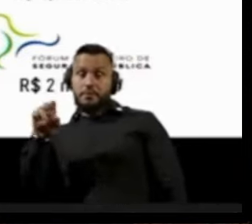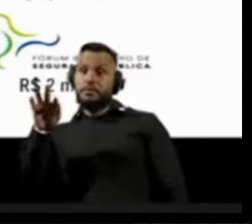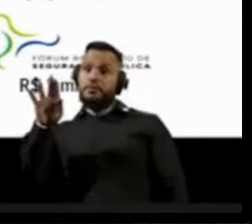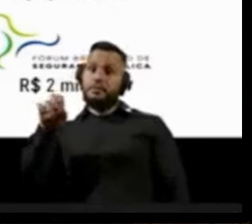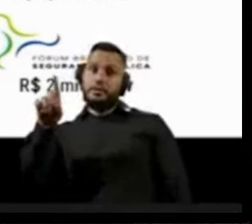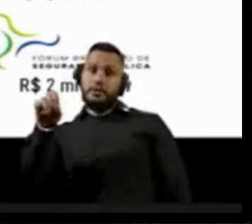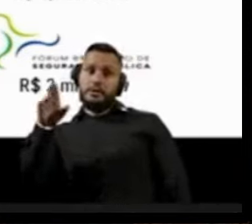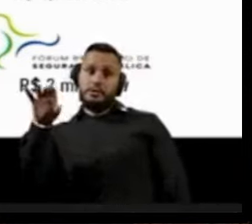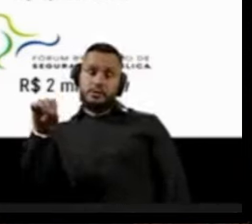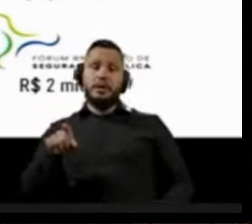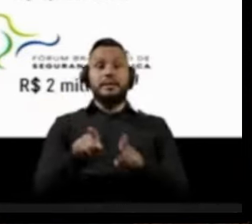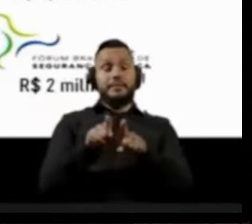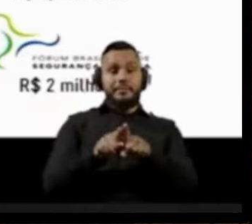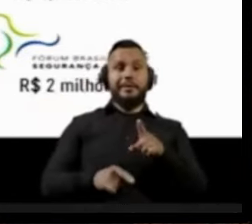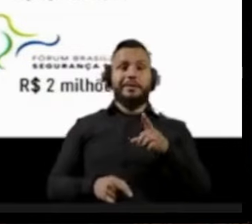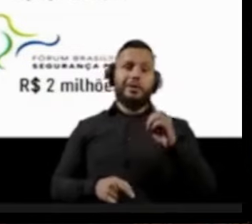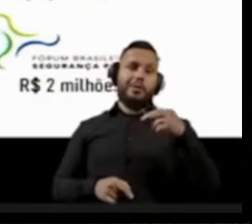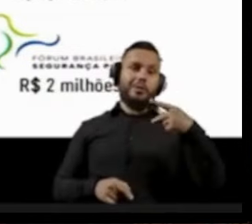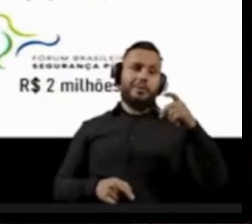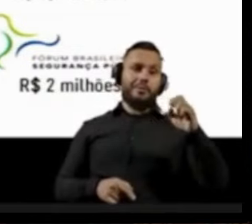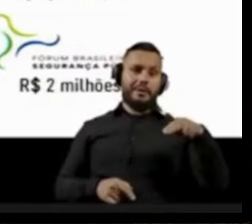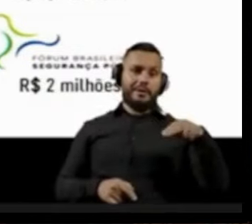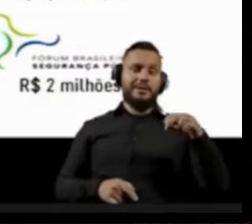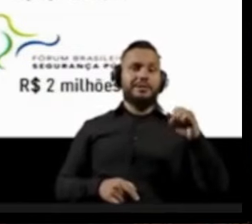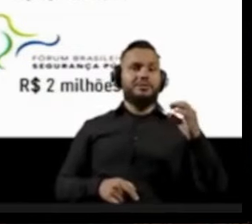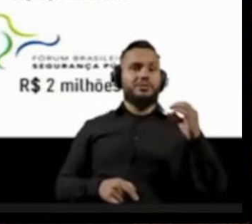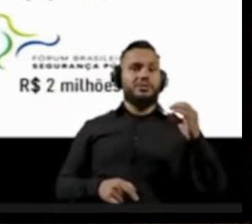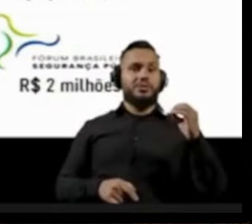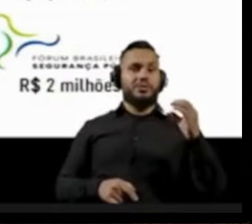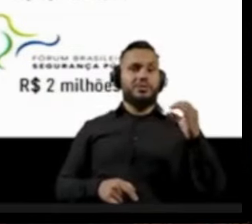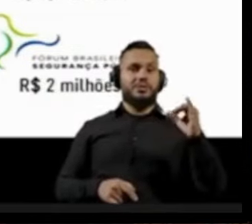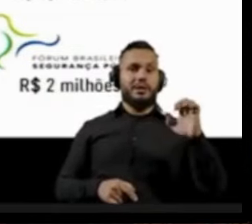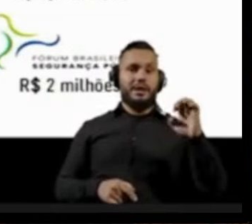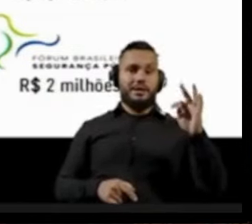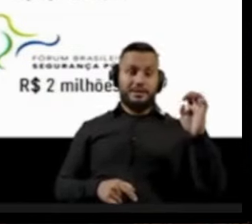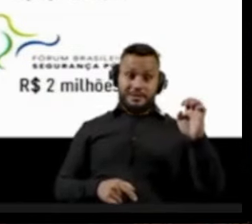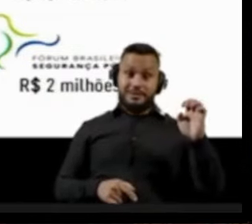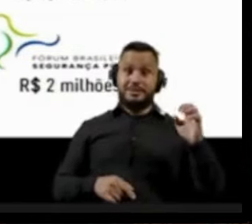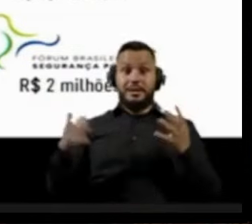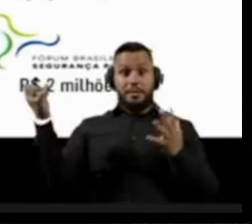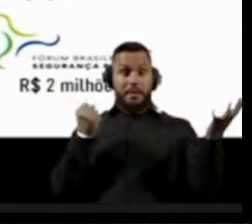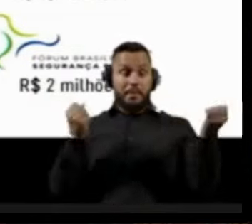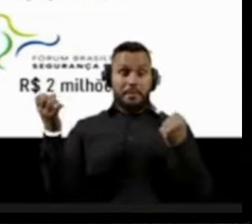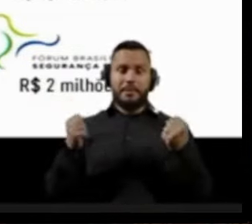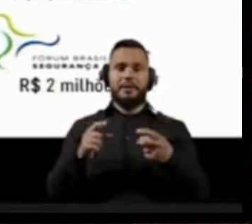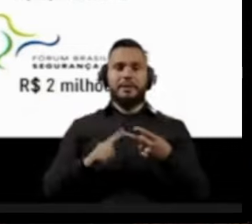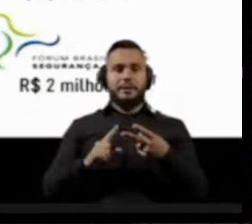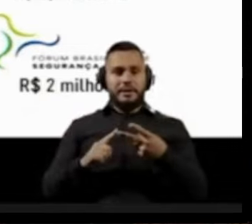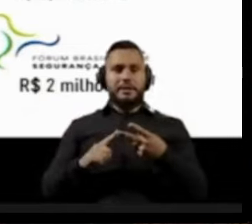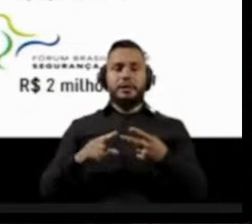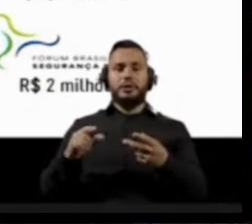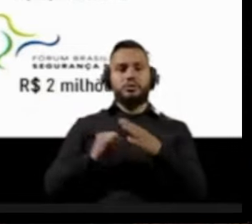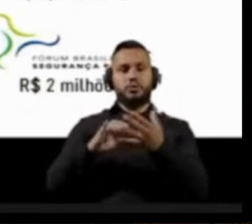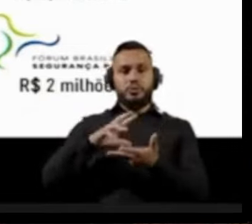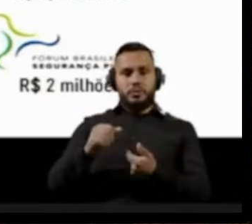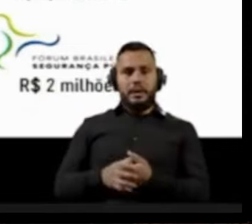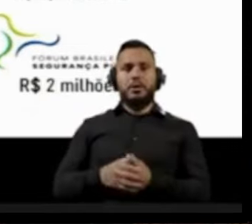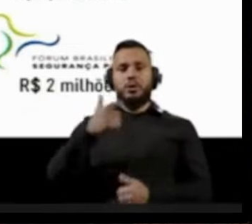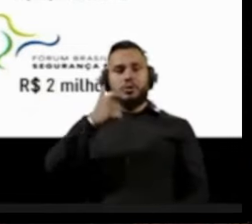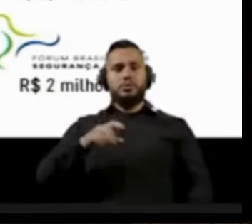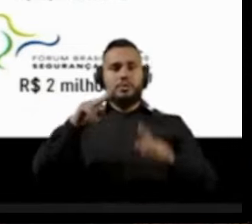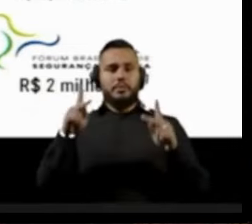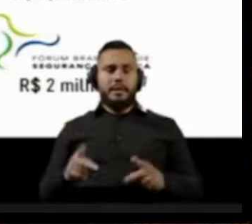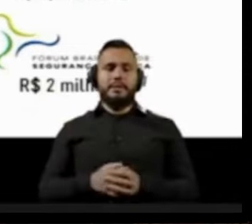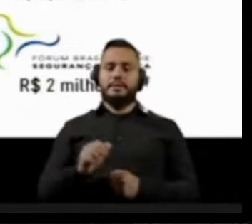Soros através da Open Social Society. Você tem aqui o Conectas, também repetido, Justiça Global, Instituto Sul da Paz, Anistia